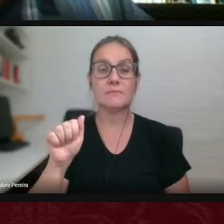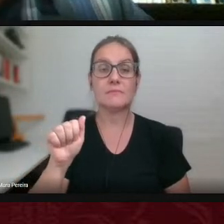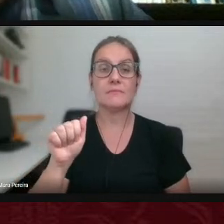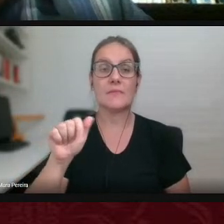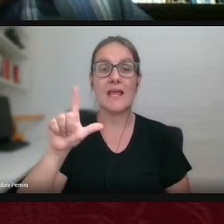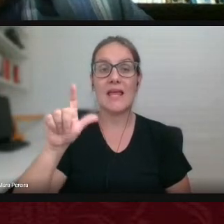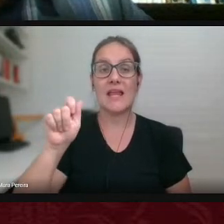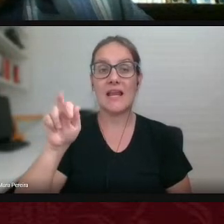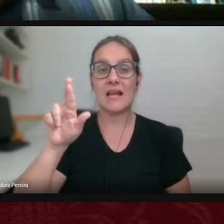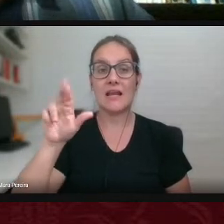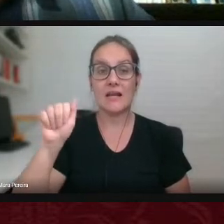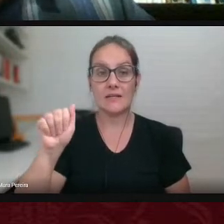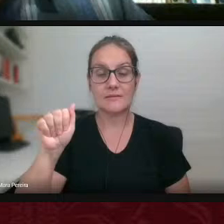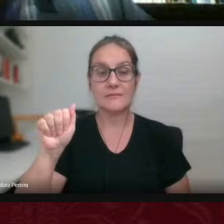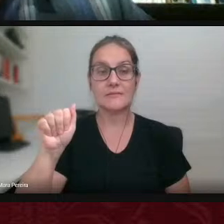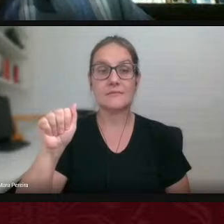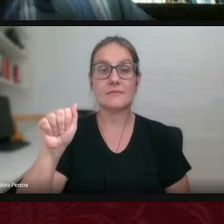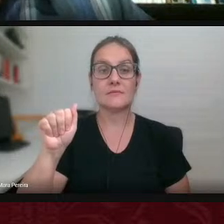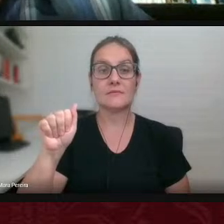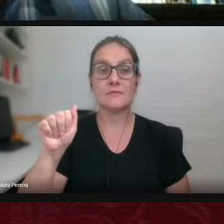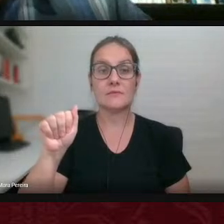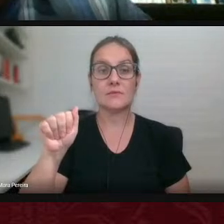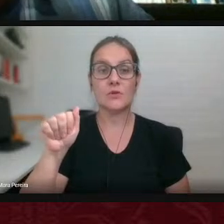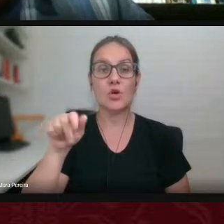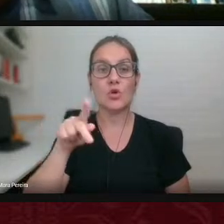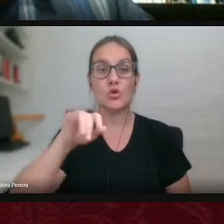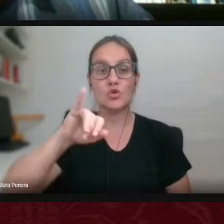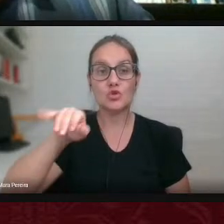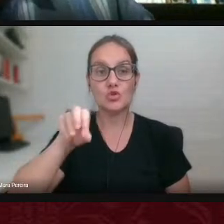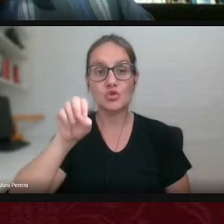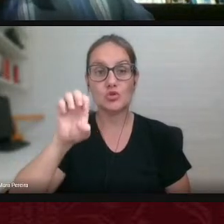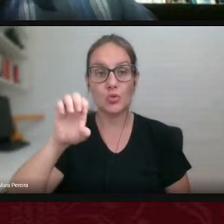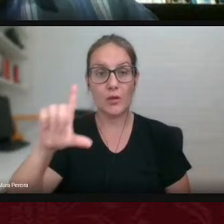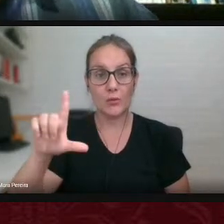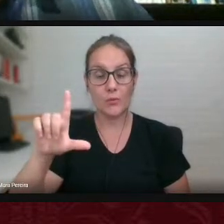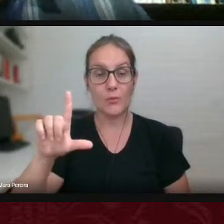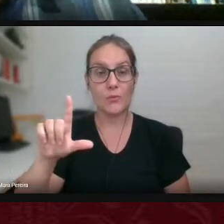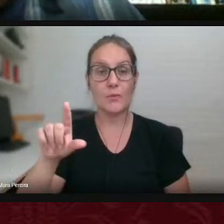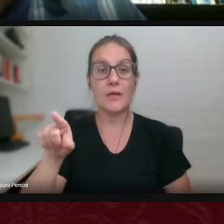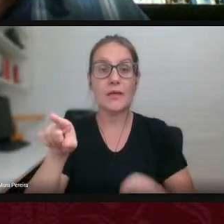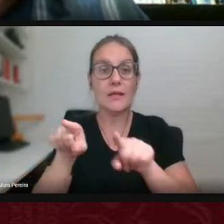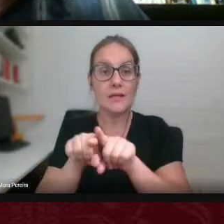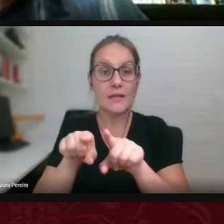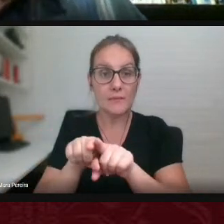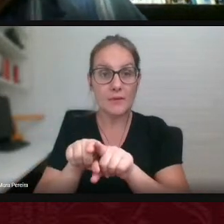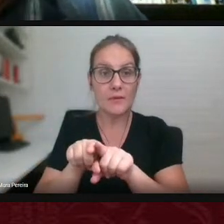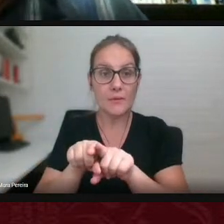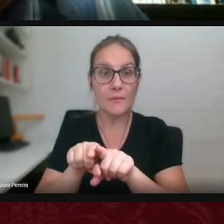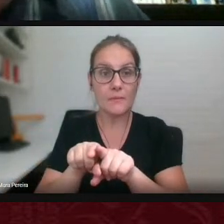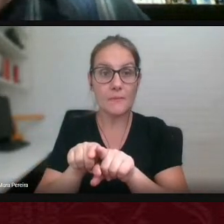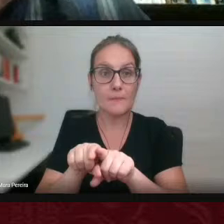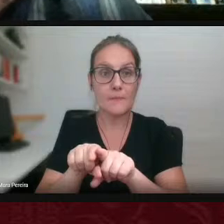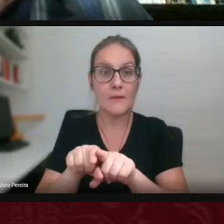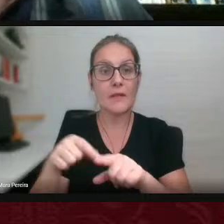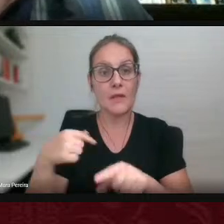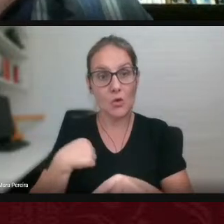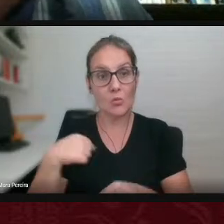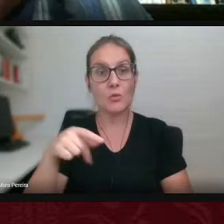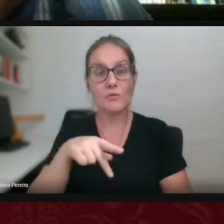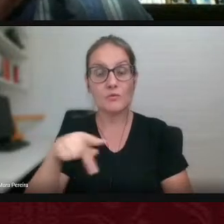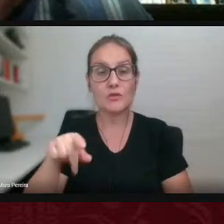Lara Helena Gomes o professor Joel Ferreira e eu também fiz uma contribuição nesse sentido